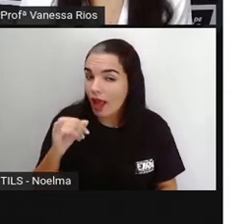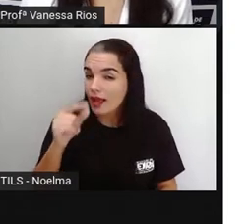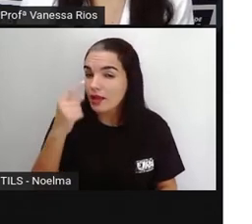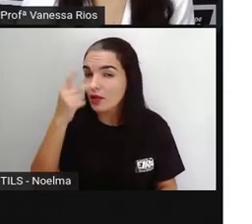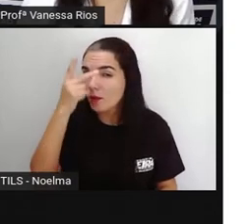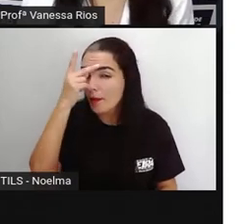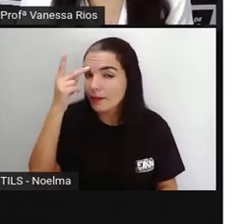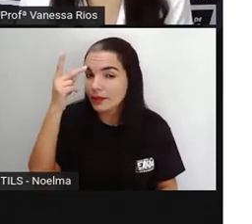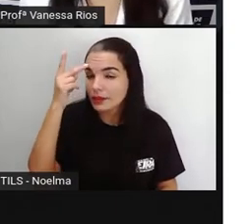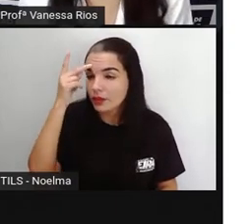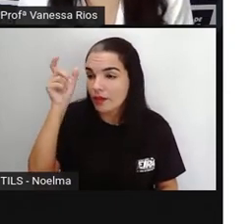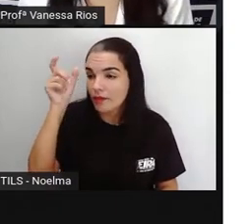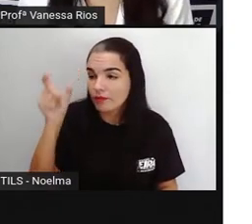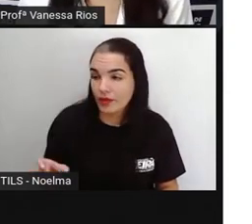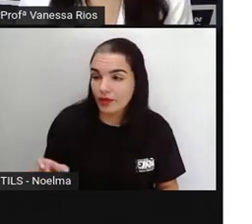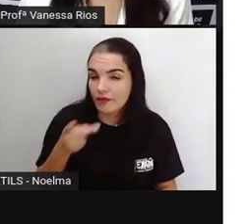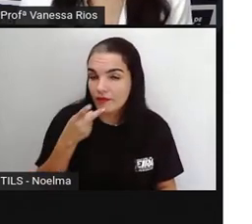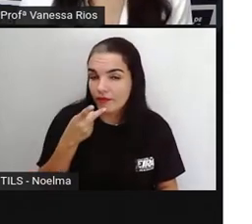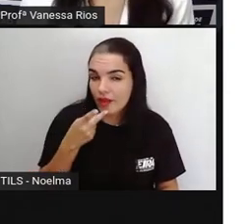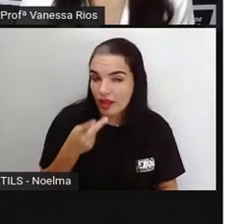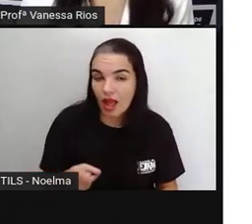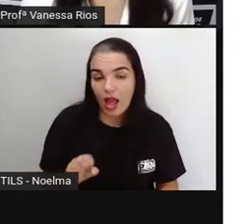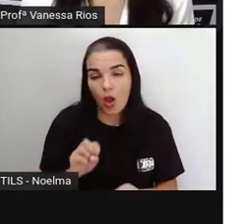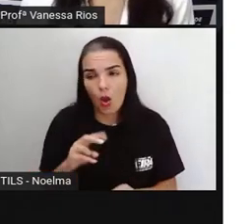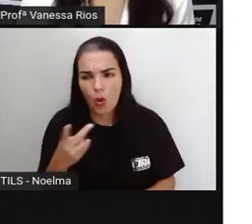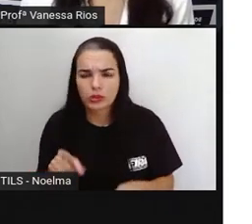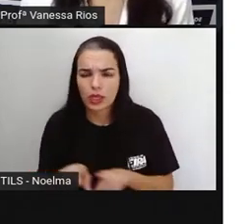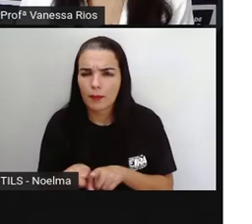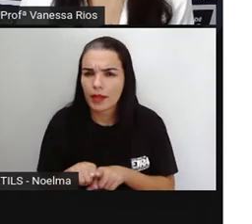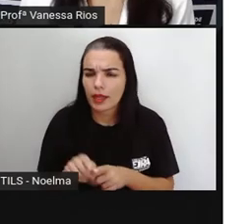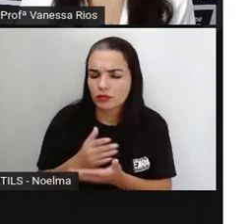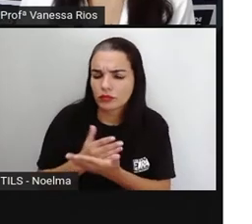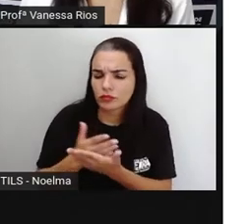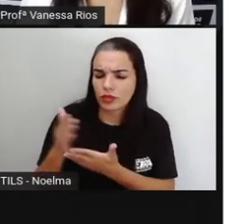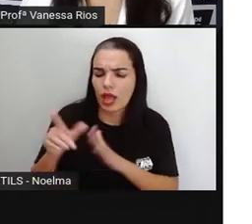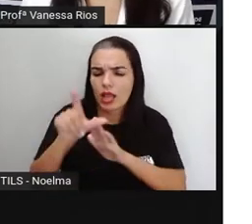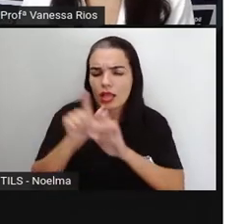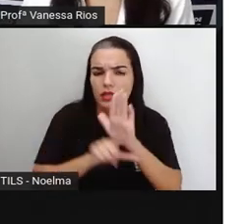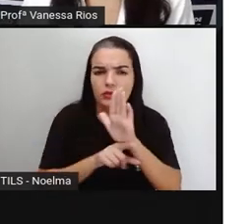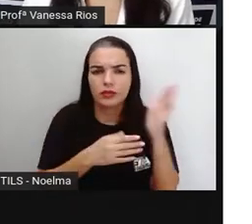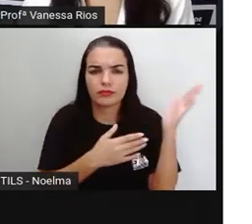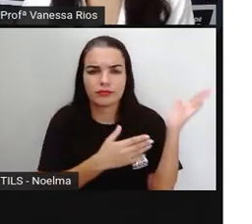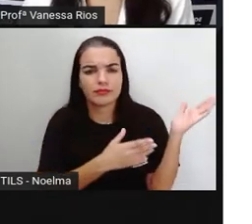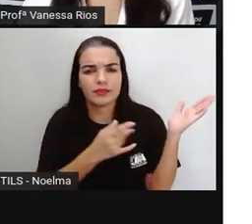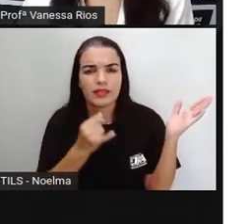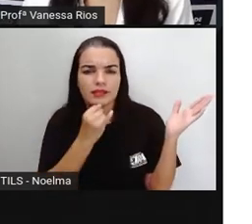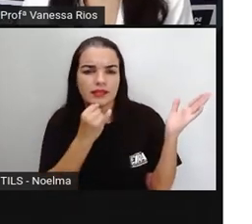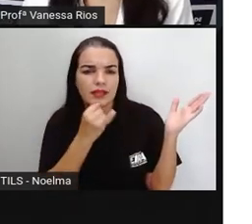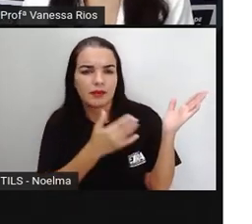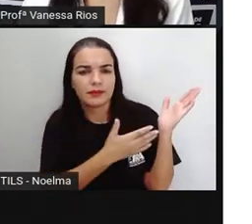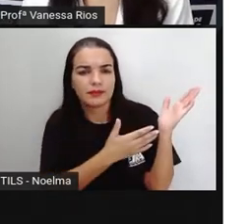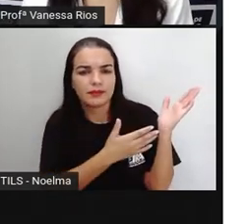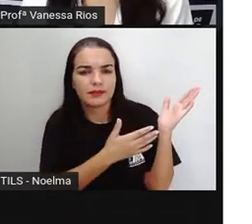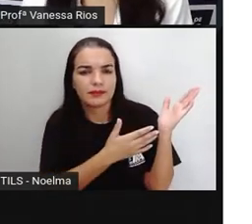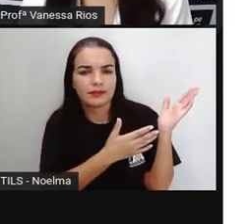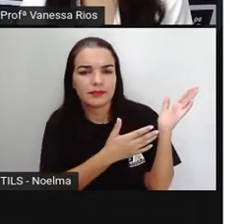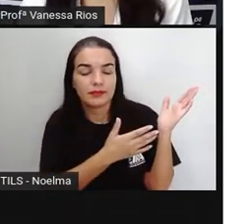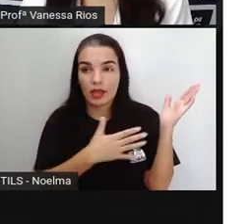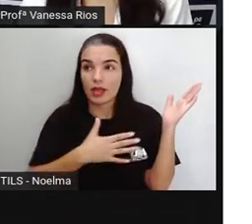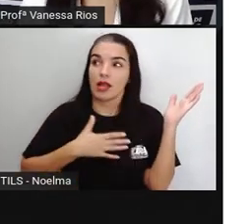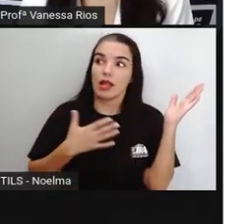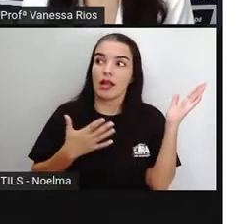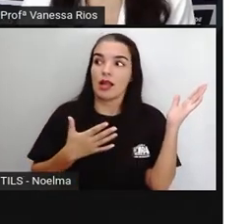ou para iniciar uma lista. E aí tem um exemplo. De repente, João teve uma ideia. Dois